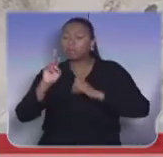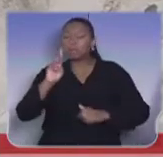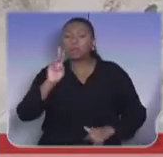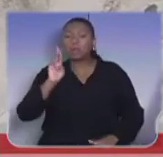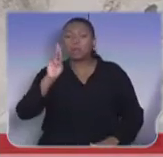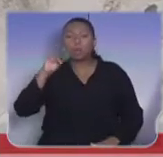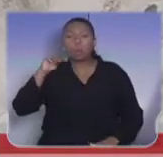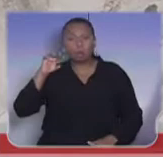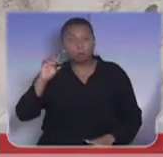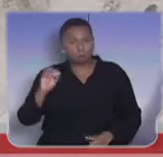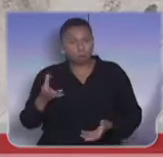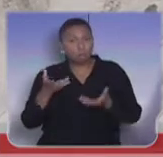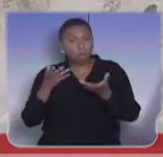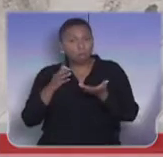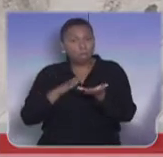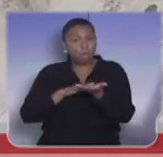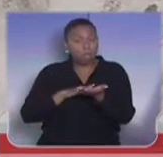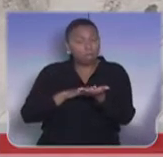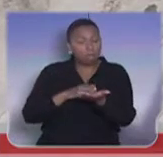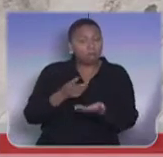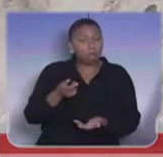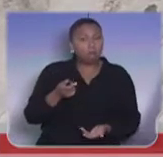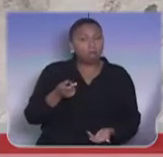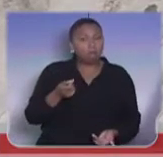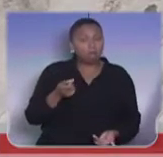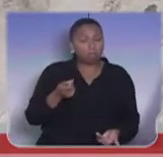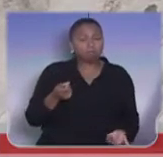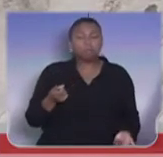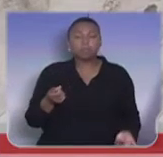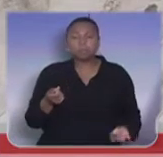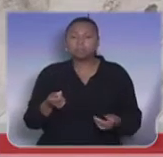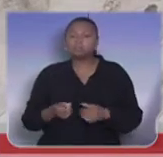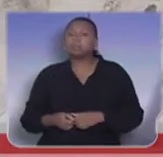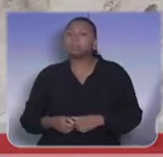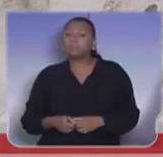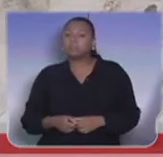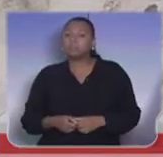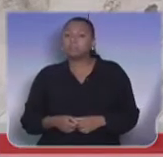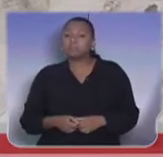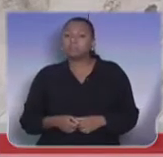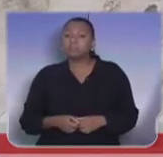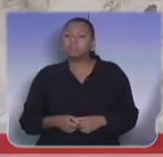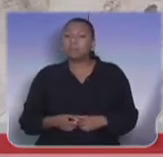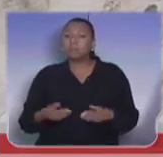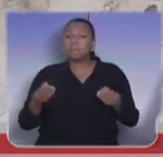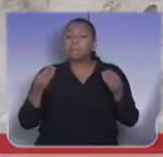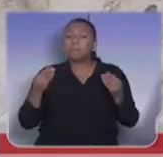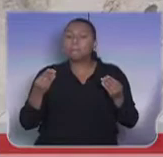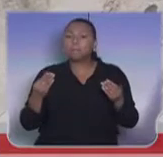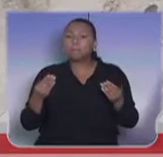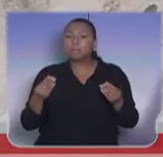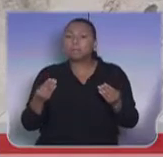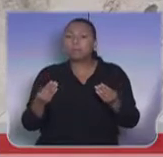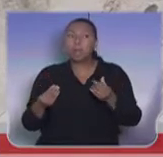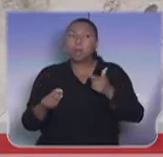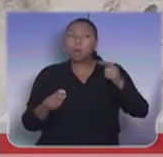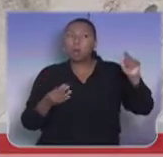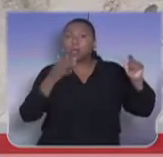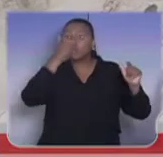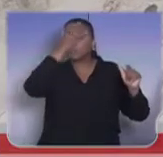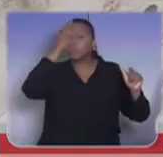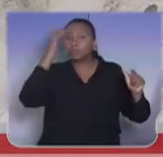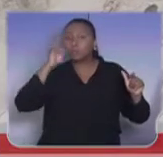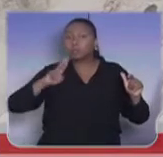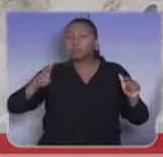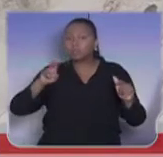em casa de retomada do transporte, lançar a título de tarifa para que os eventuais usuários paguem os